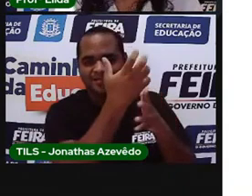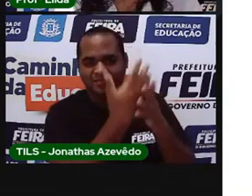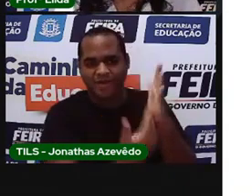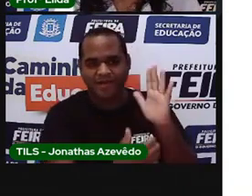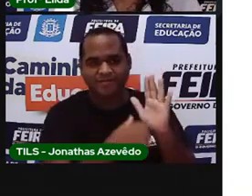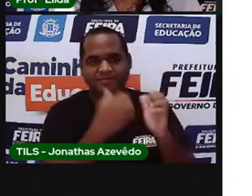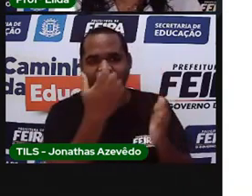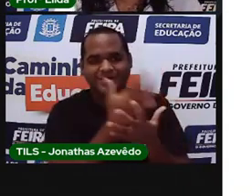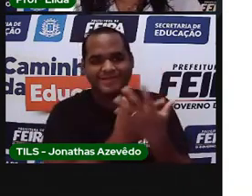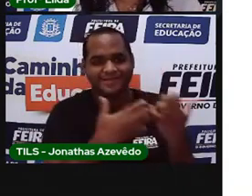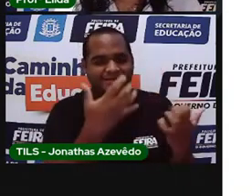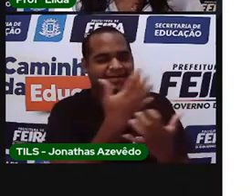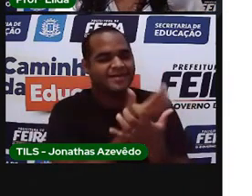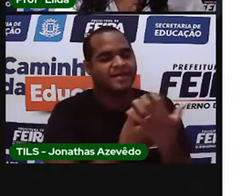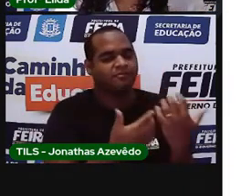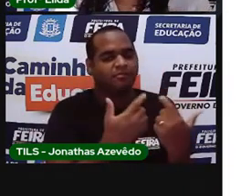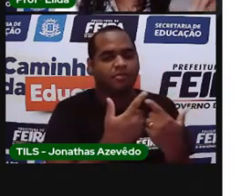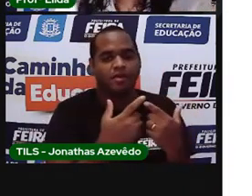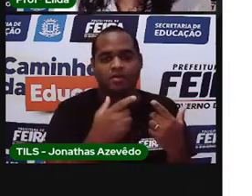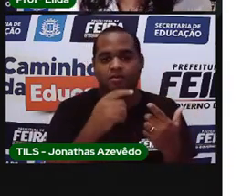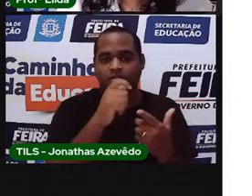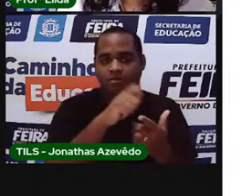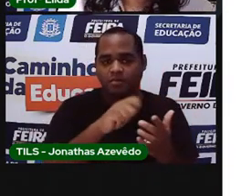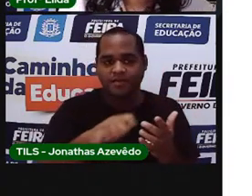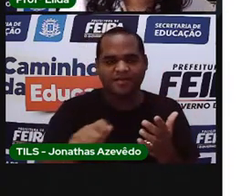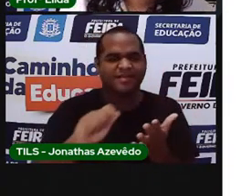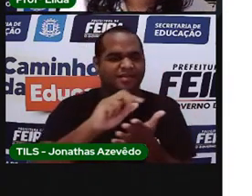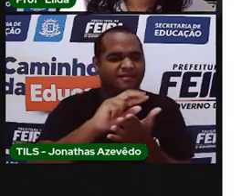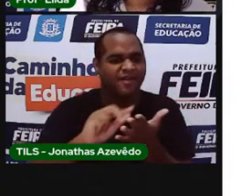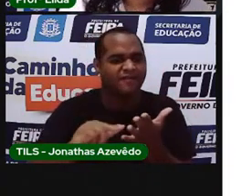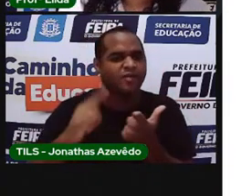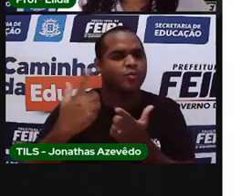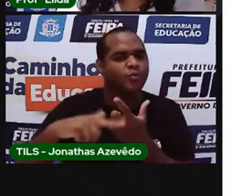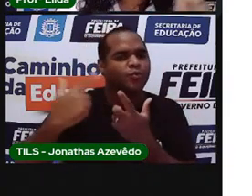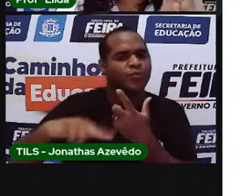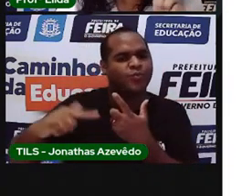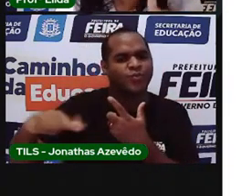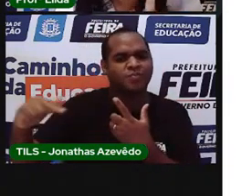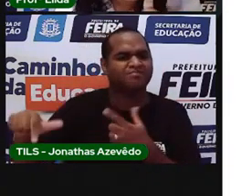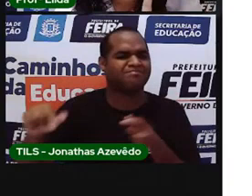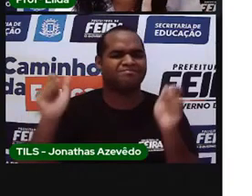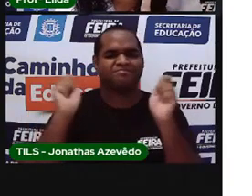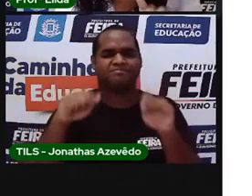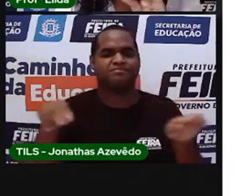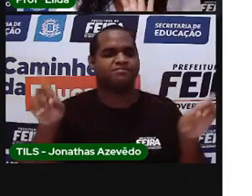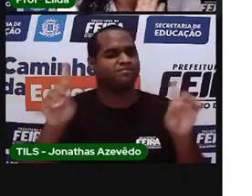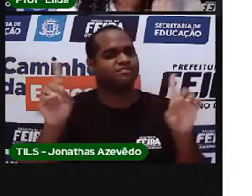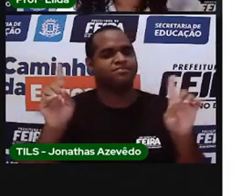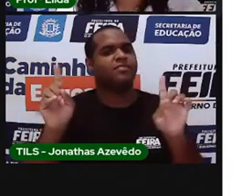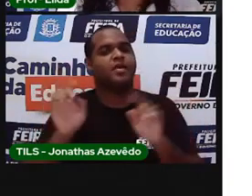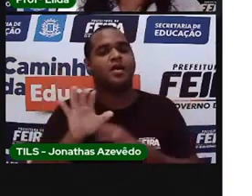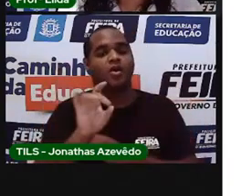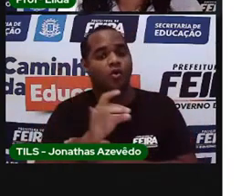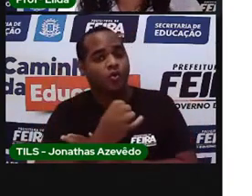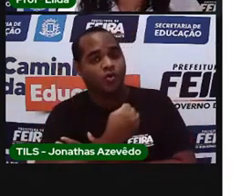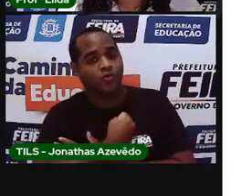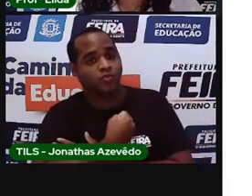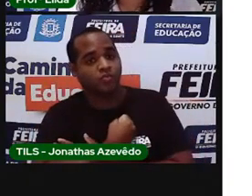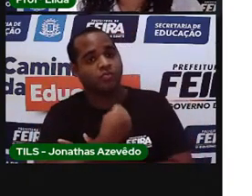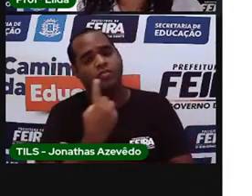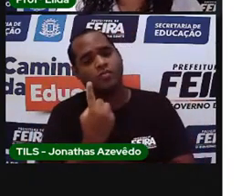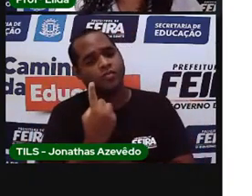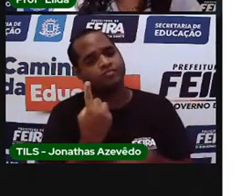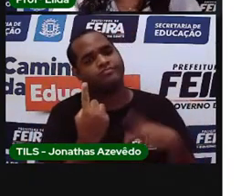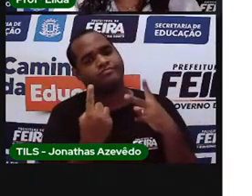a gente não precisa escrever ele várias vezes. Porque o número um, ele sempre vai ser o número